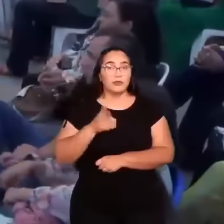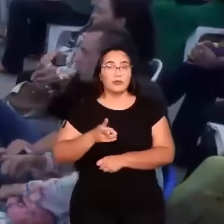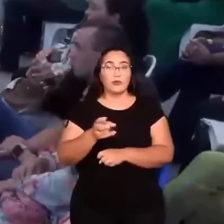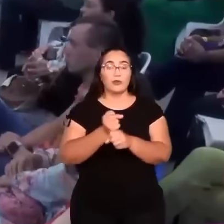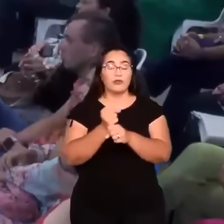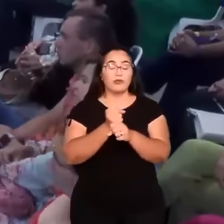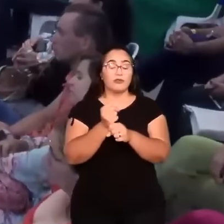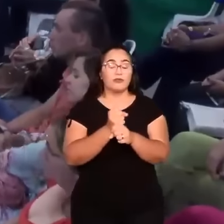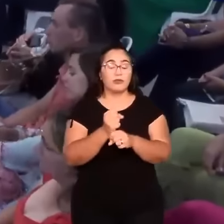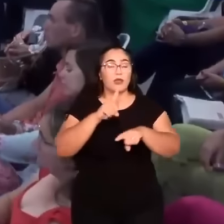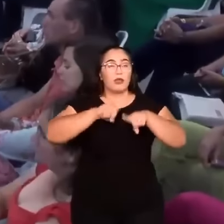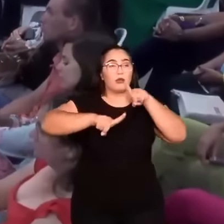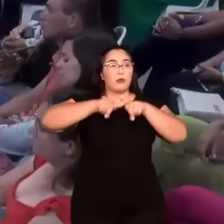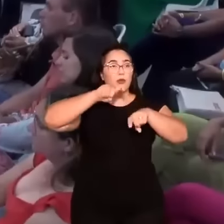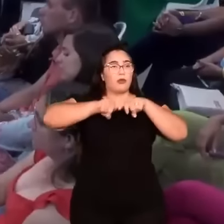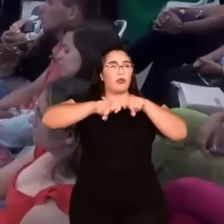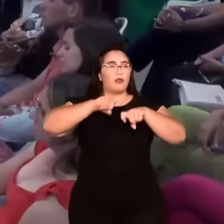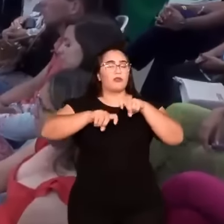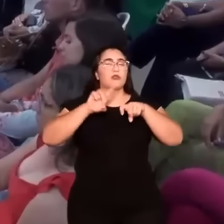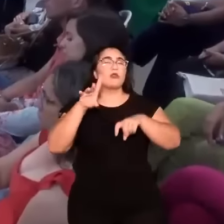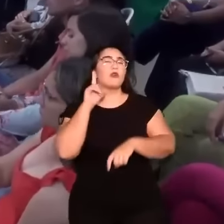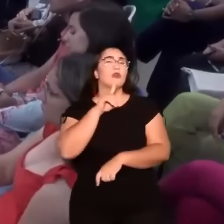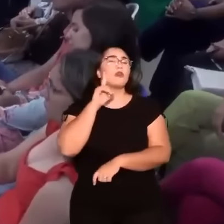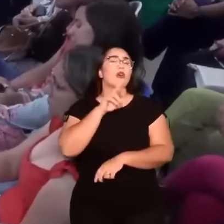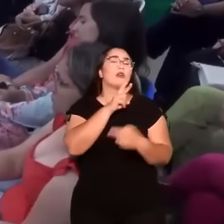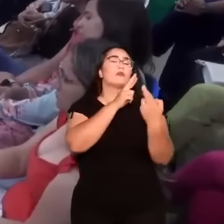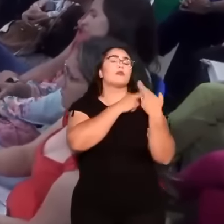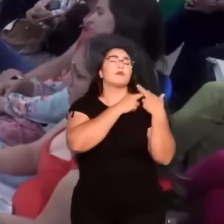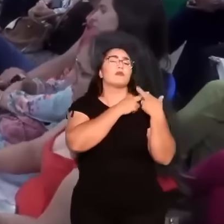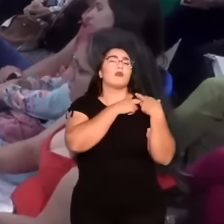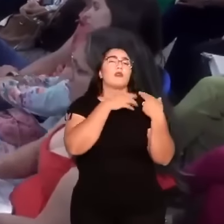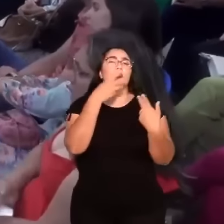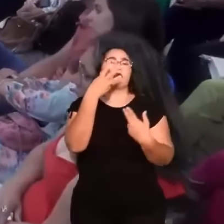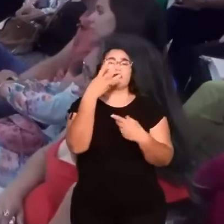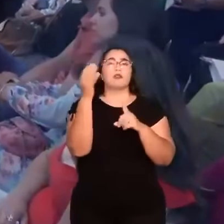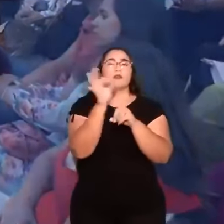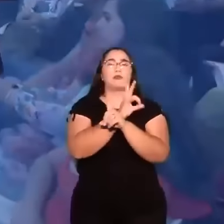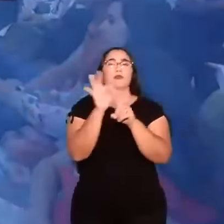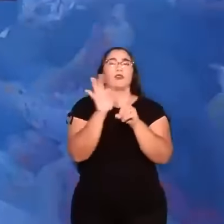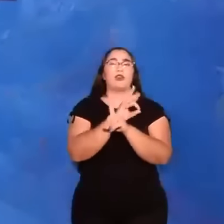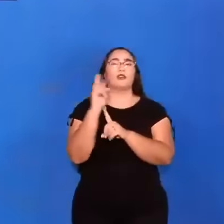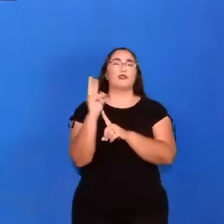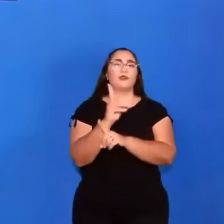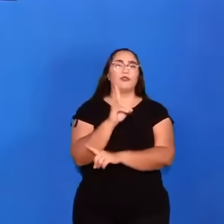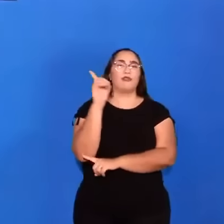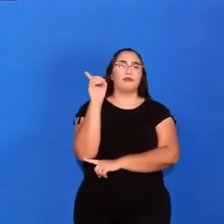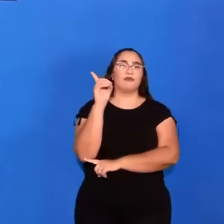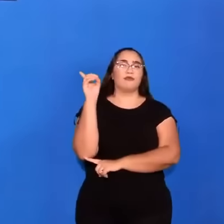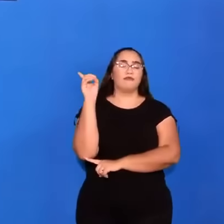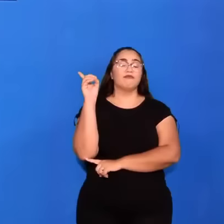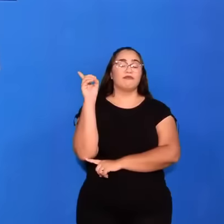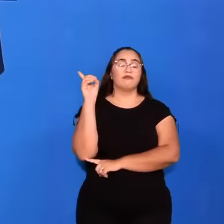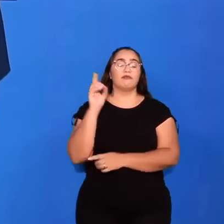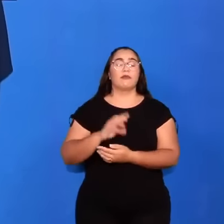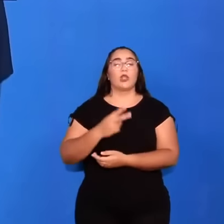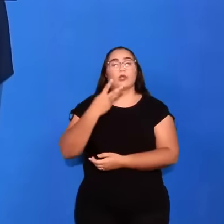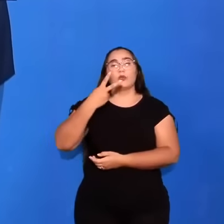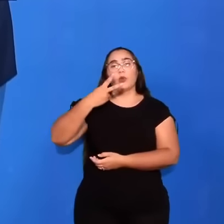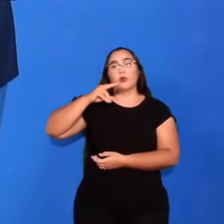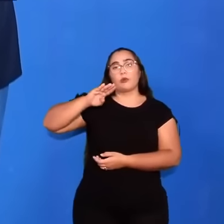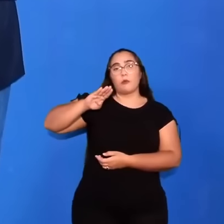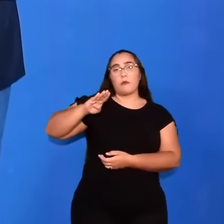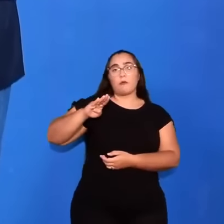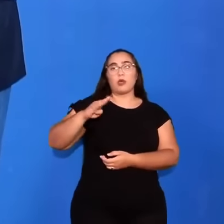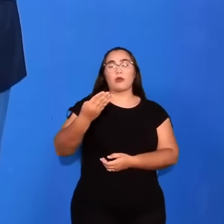A pornografia, apenas nos Estados Unidos, é responsável por quase 13% desse montante. 2 bilhões